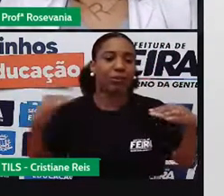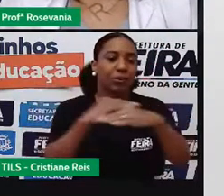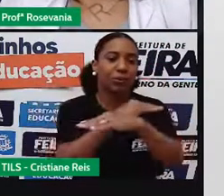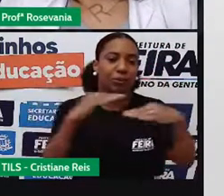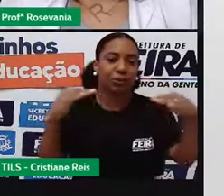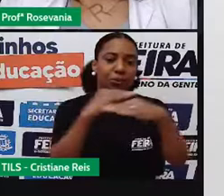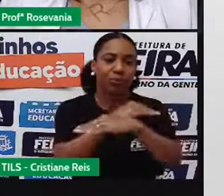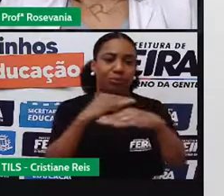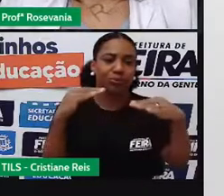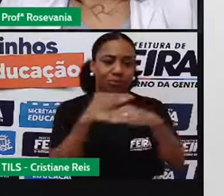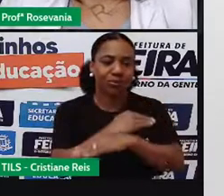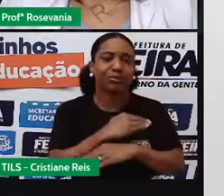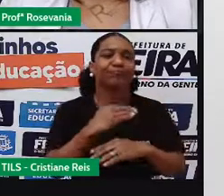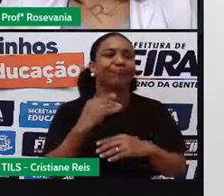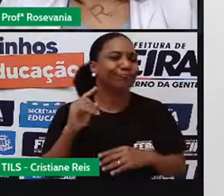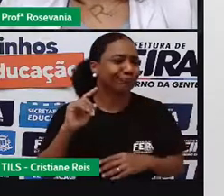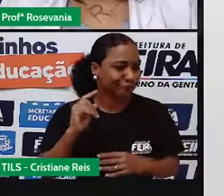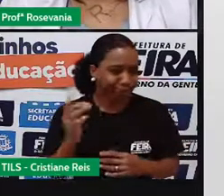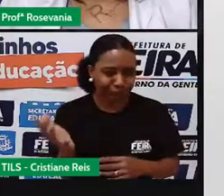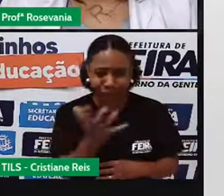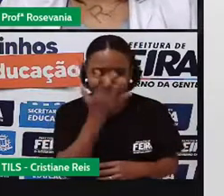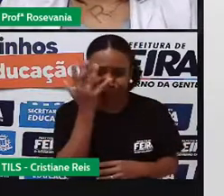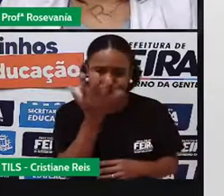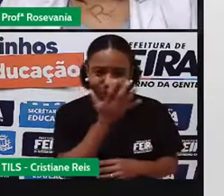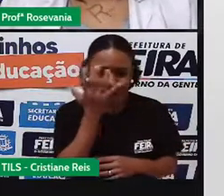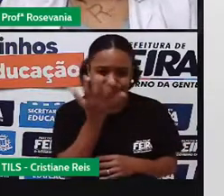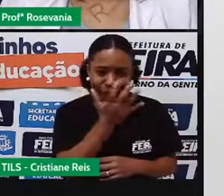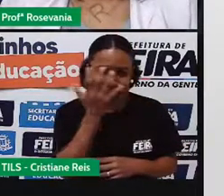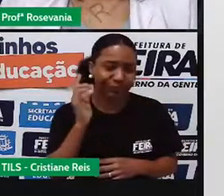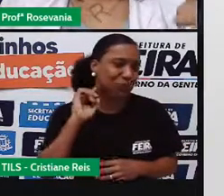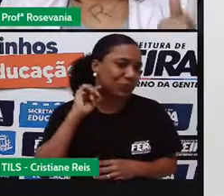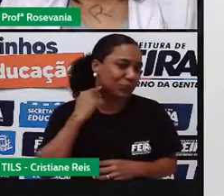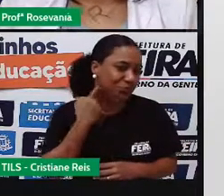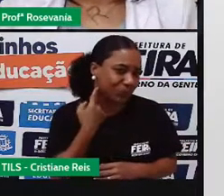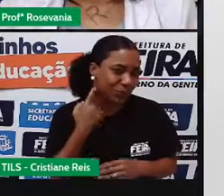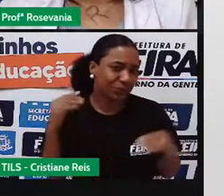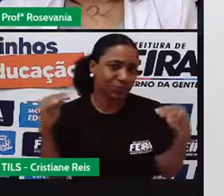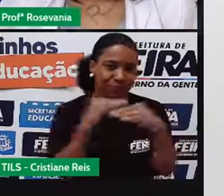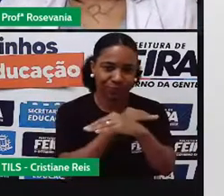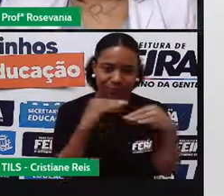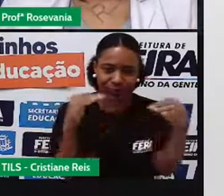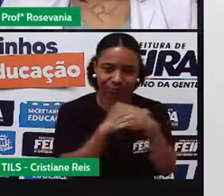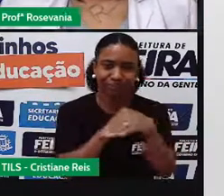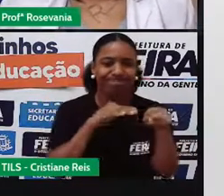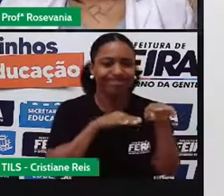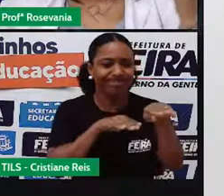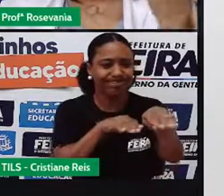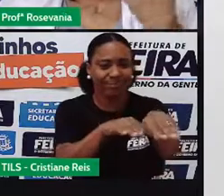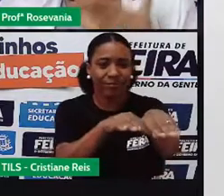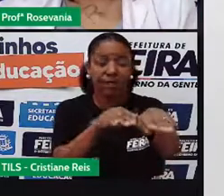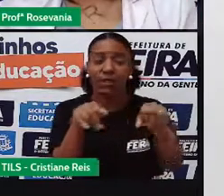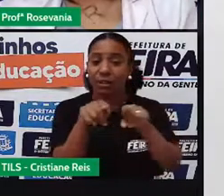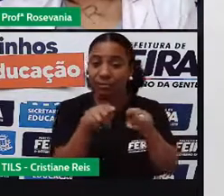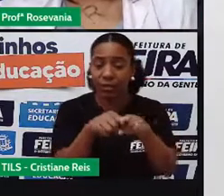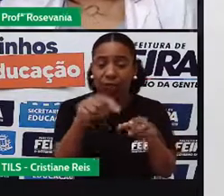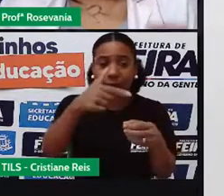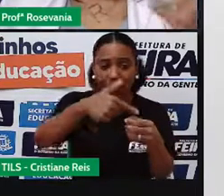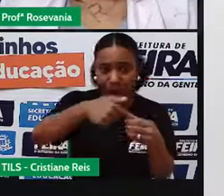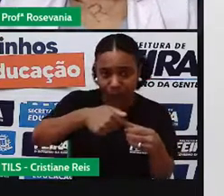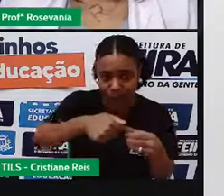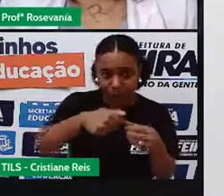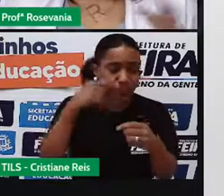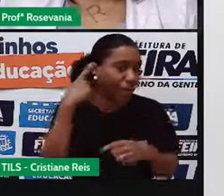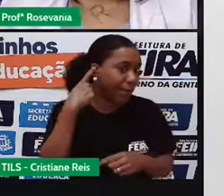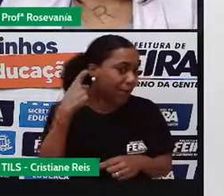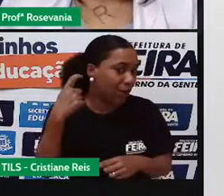esse estresse, aumenta também essa quantidade de frontas, aumenta também o consumo dos combustíveis, o barulho